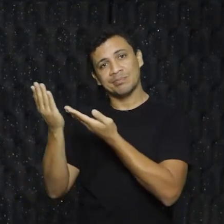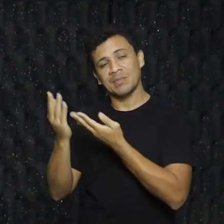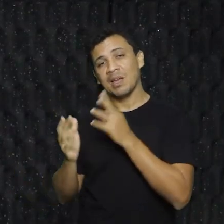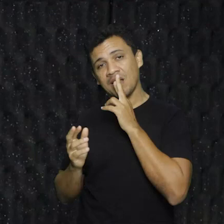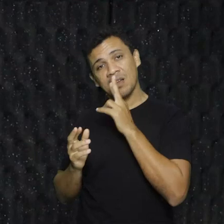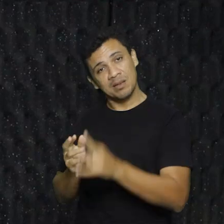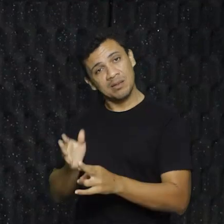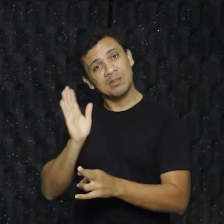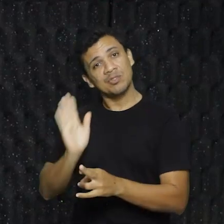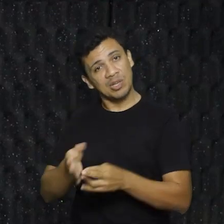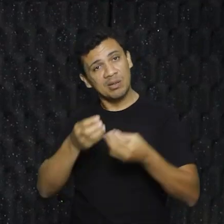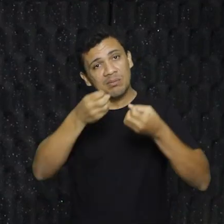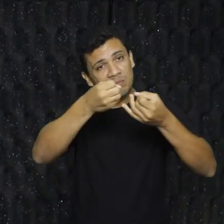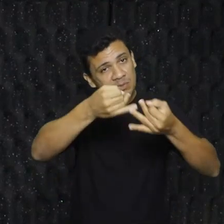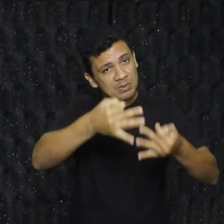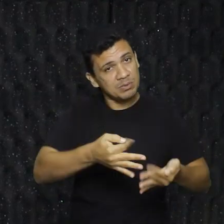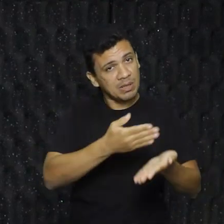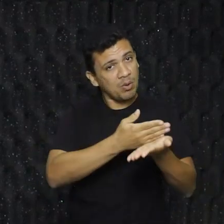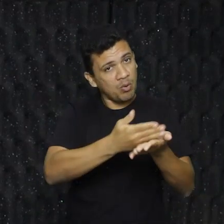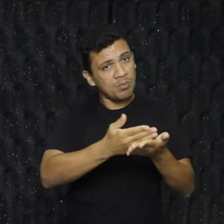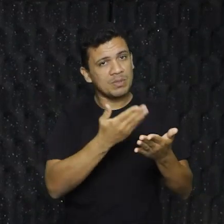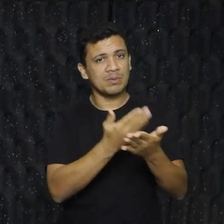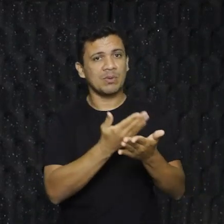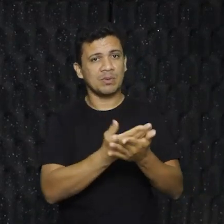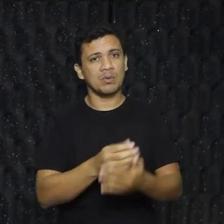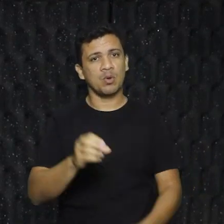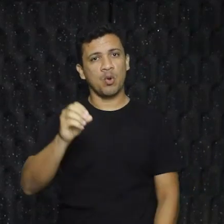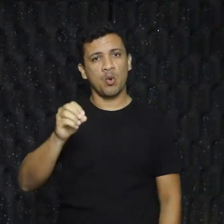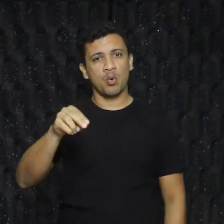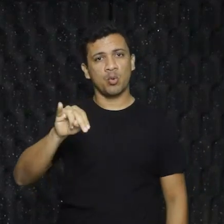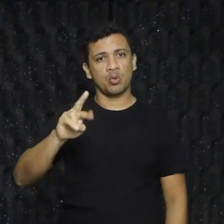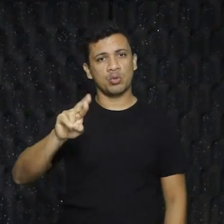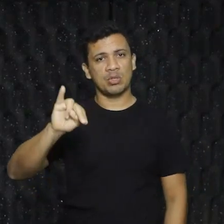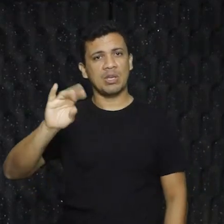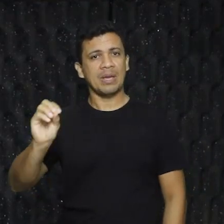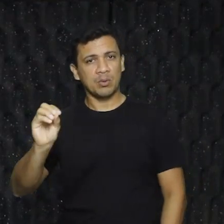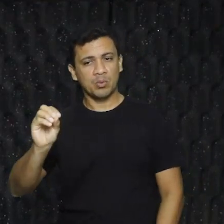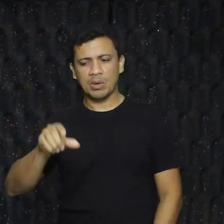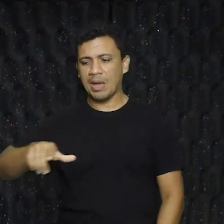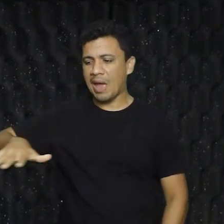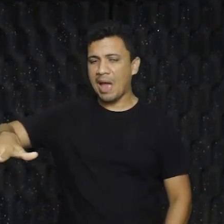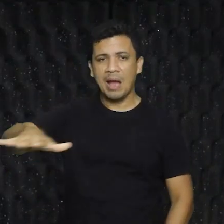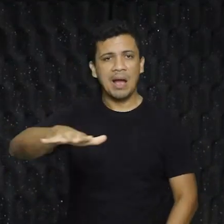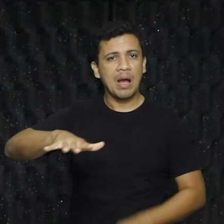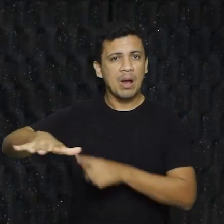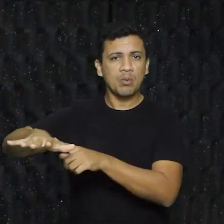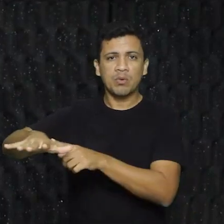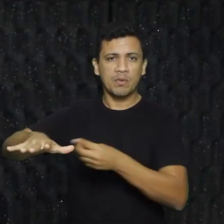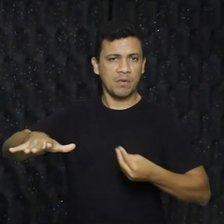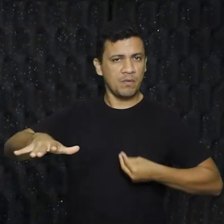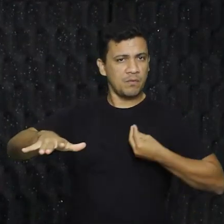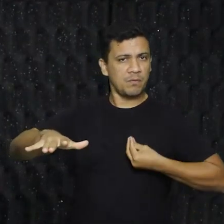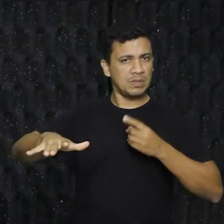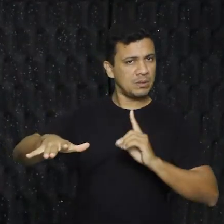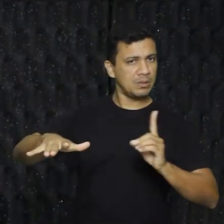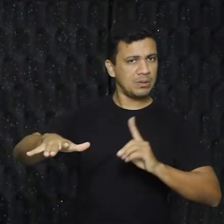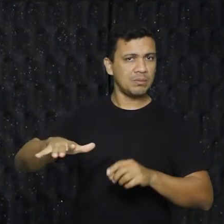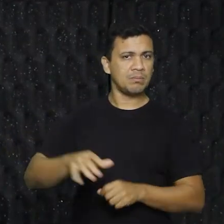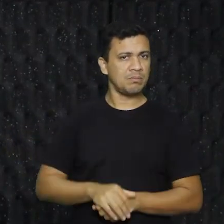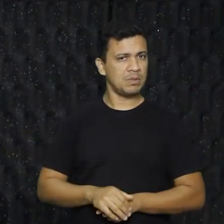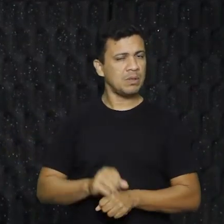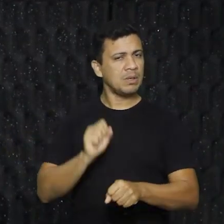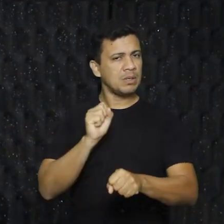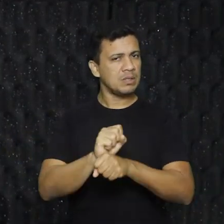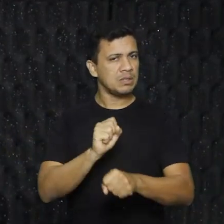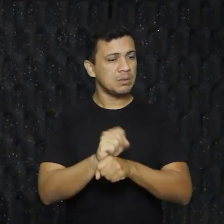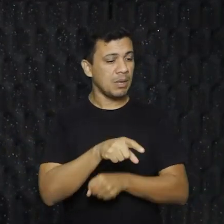explicação durante o início da aula. Quando eu falo do onírico, eu falando de algum plano que não é o que a gente vive. Espera um pouco.